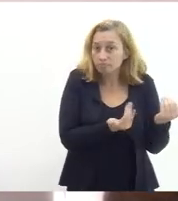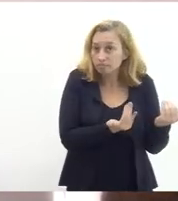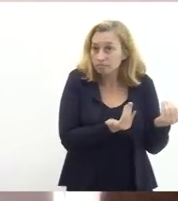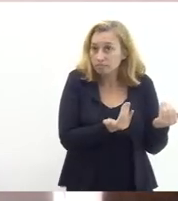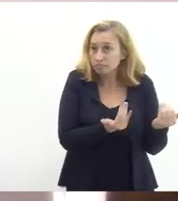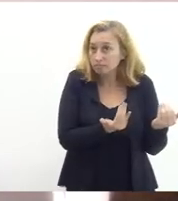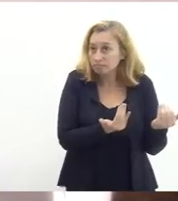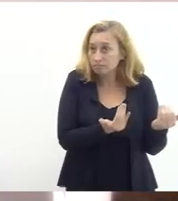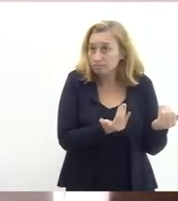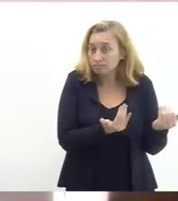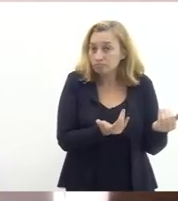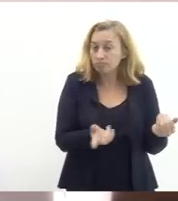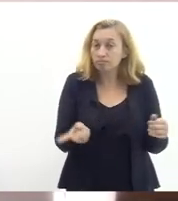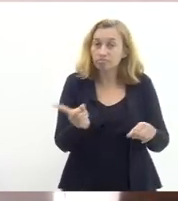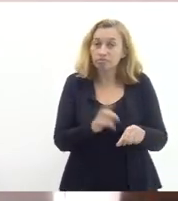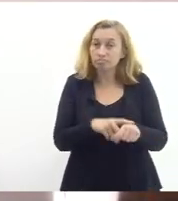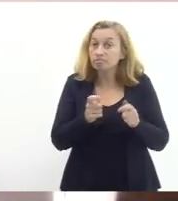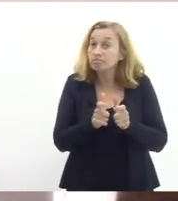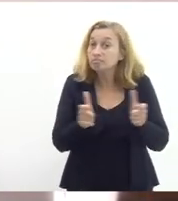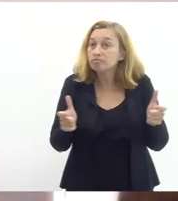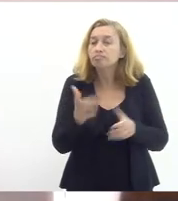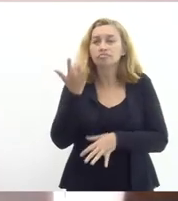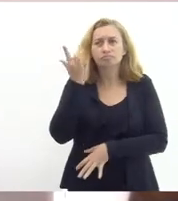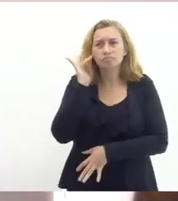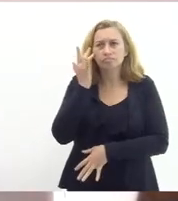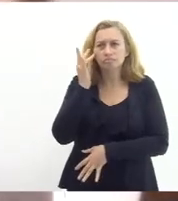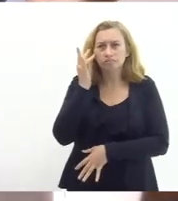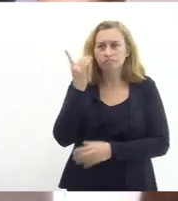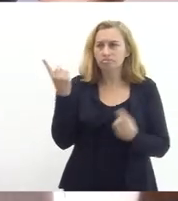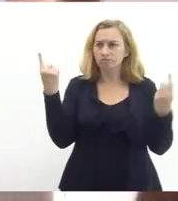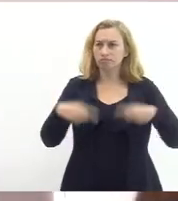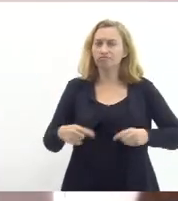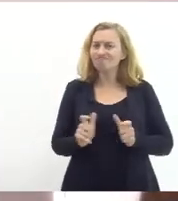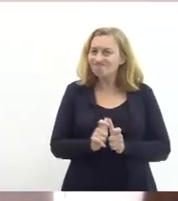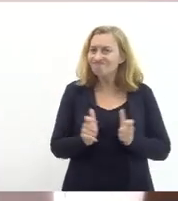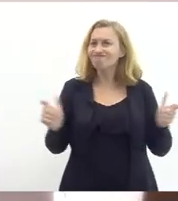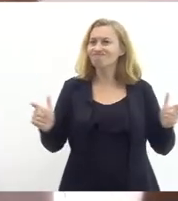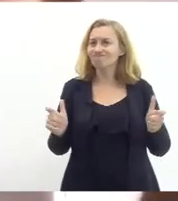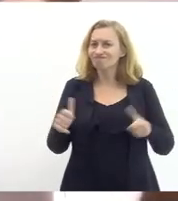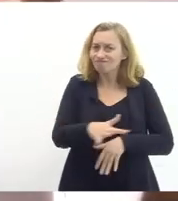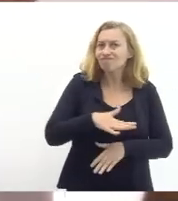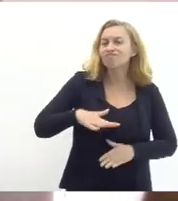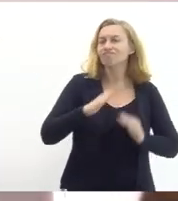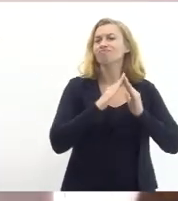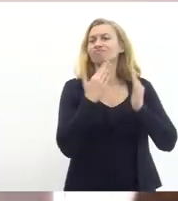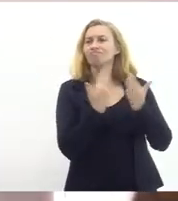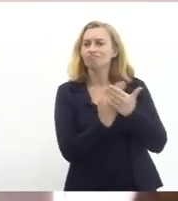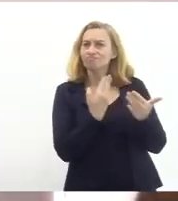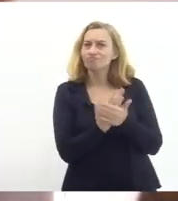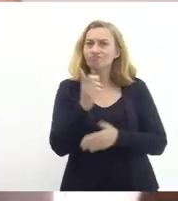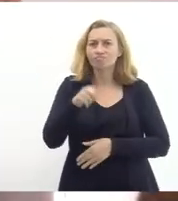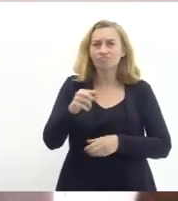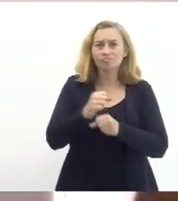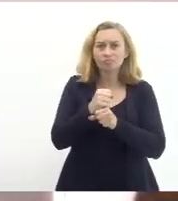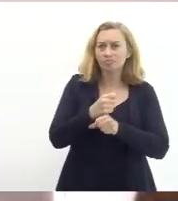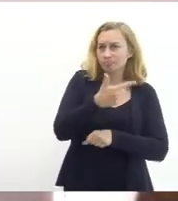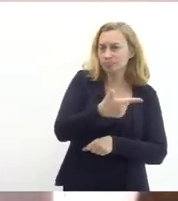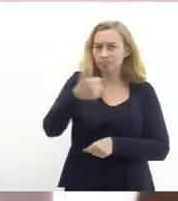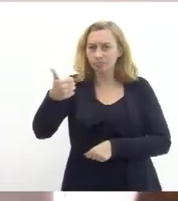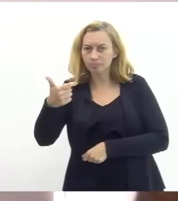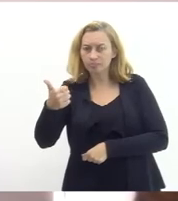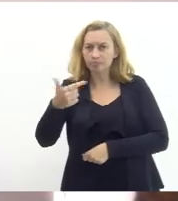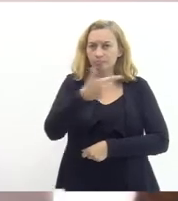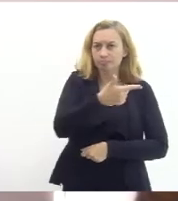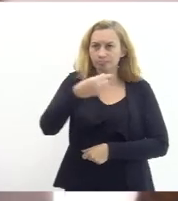sentir por algum tempo aliás eu acho inclusive que um dos grandes desafios das redes escolares nesse ano de 2022 no ano de